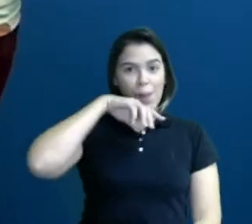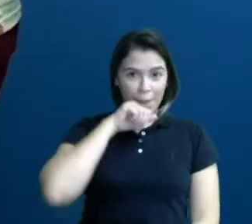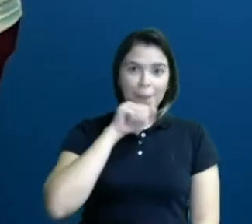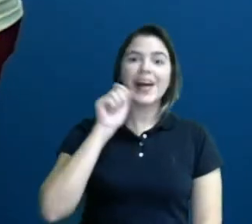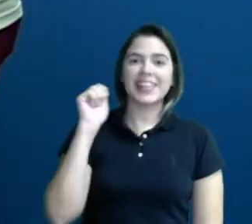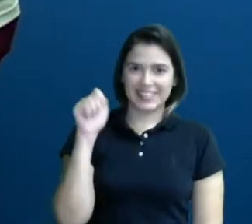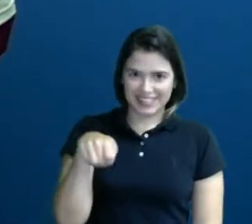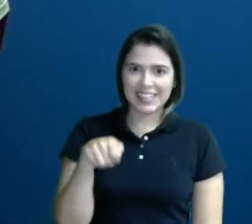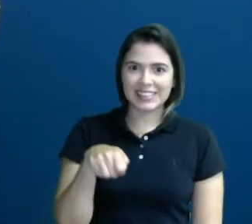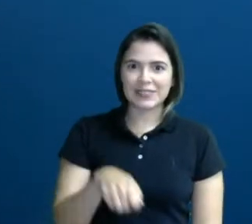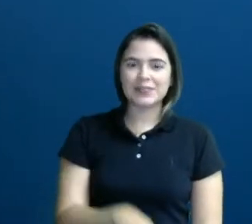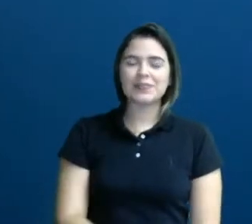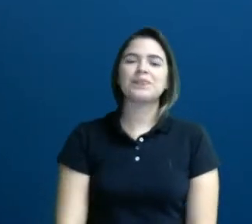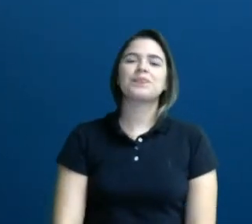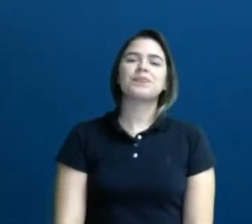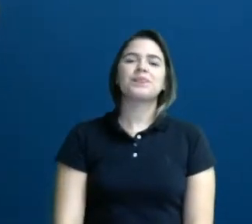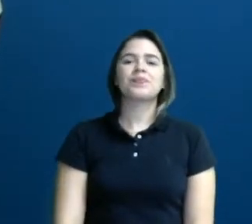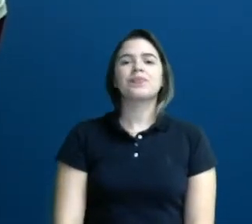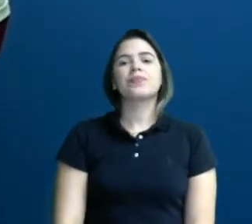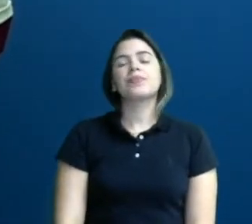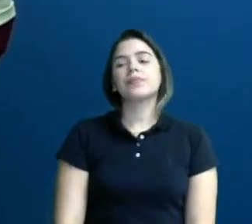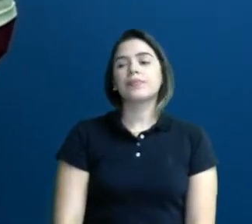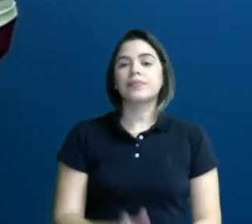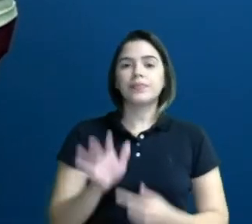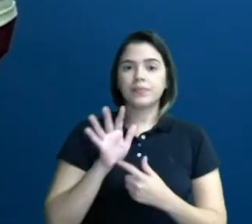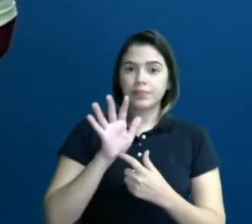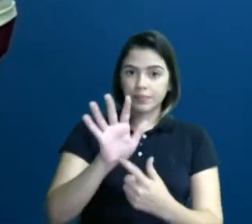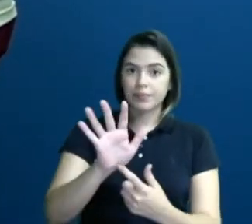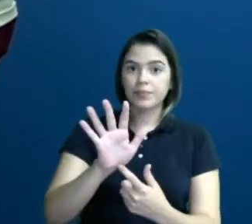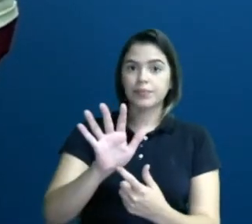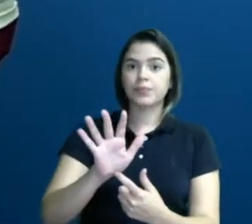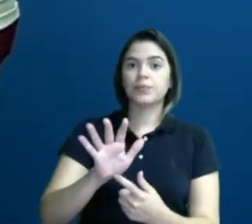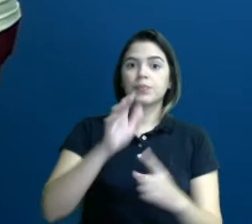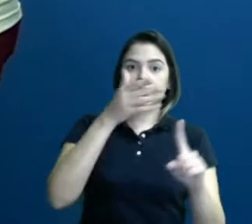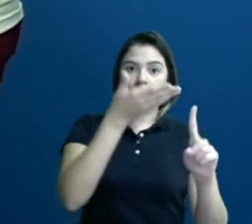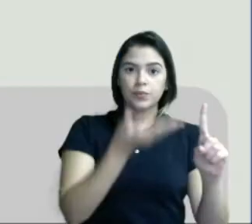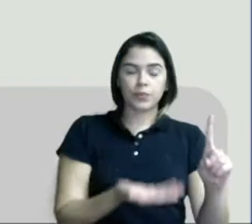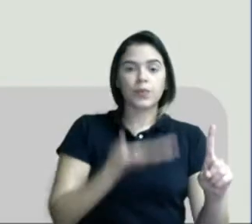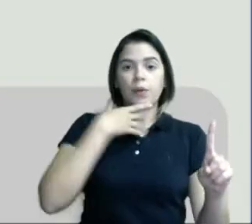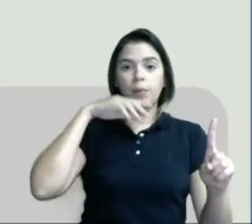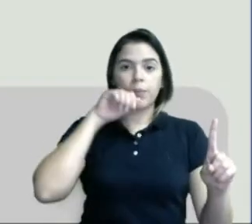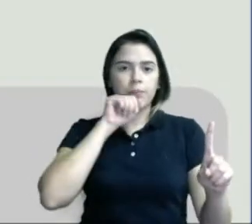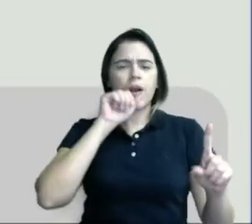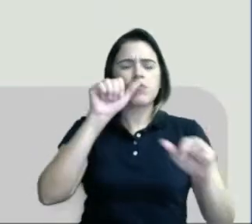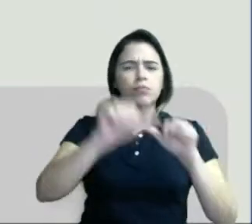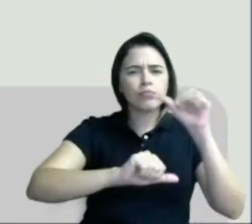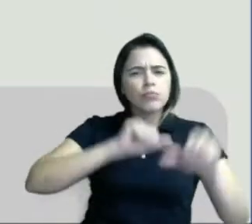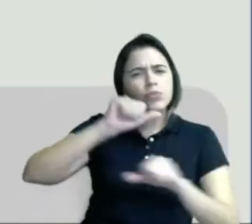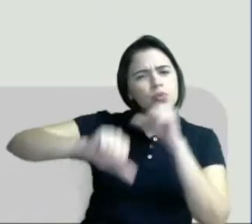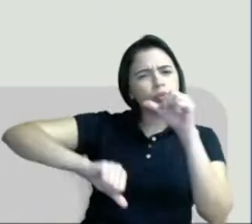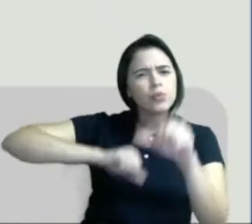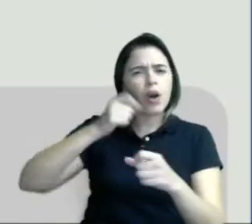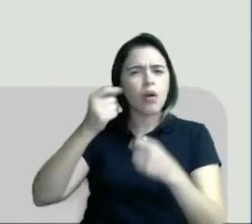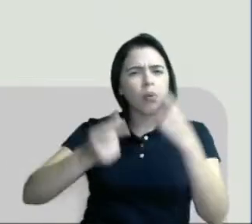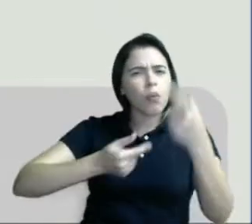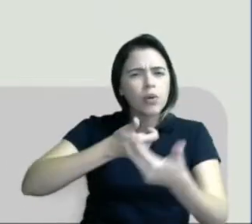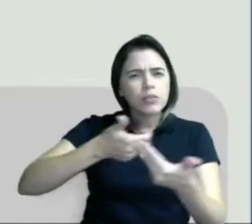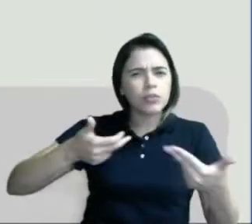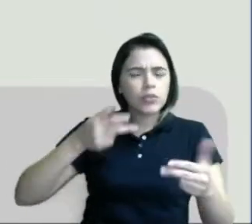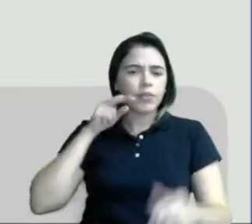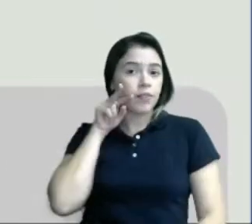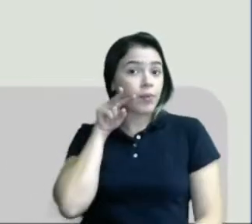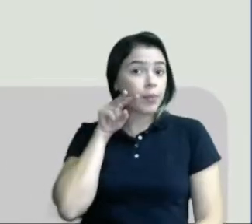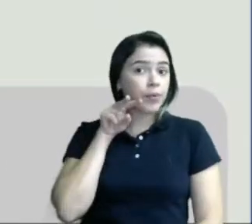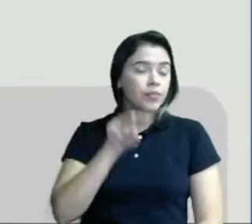o seu papai. A figura paterna sofreu algumas alterações significativas. Vamos ver